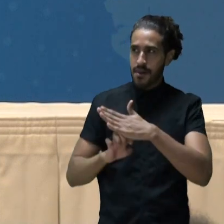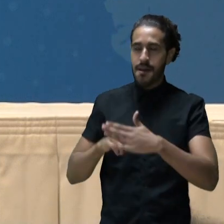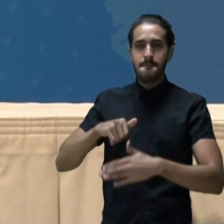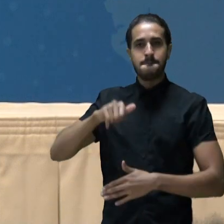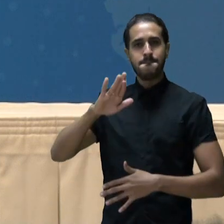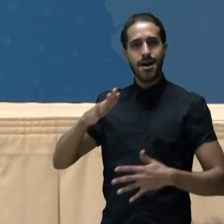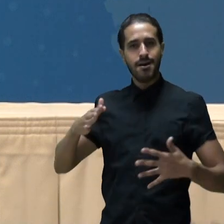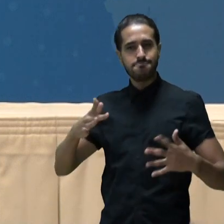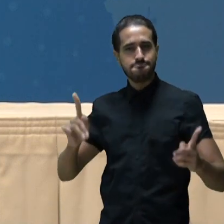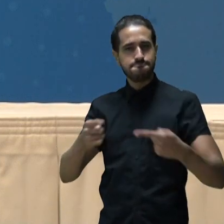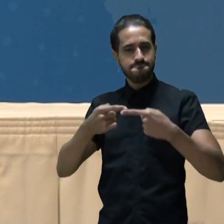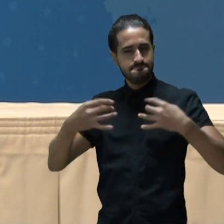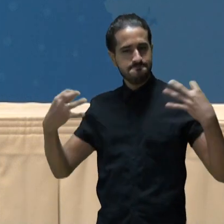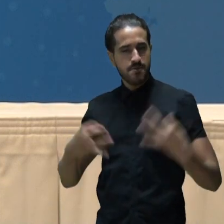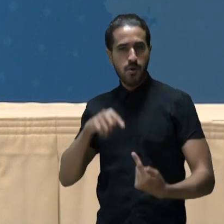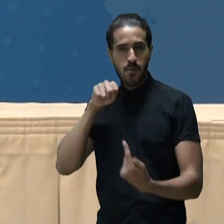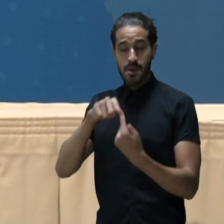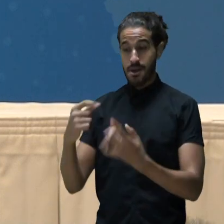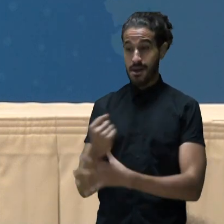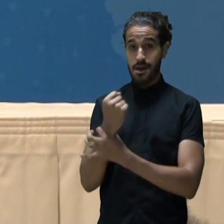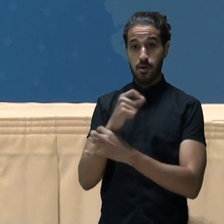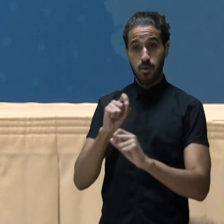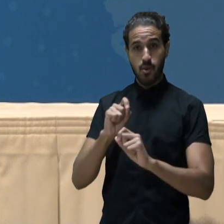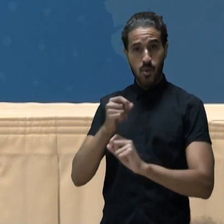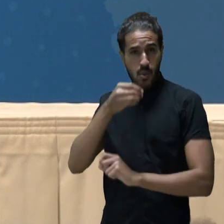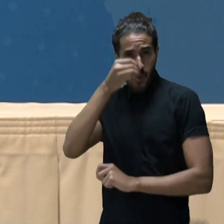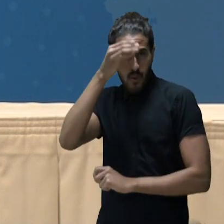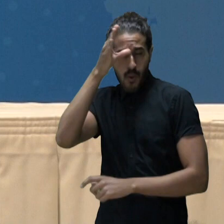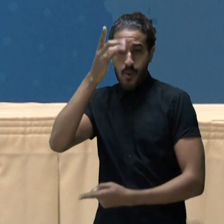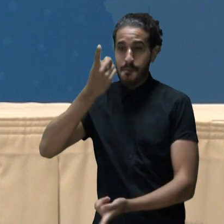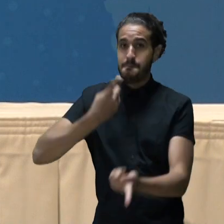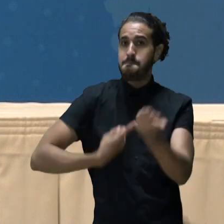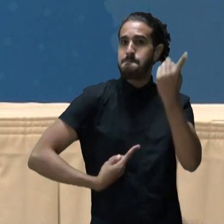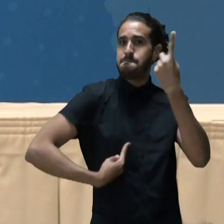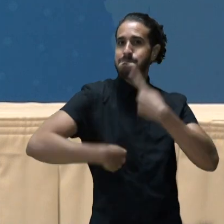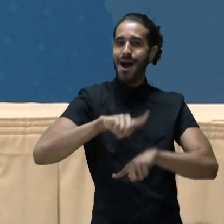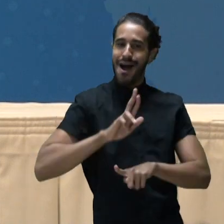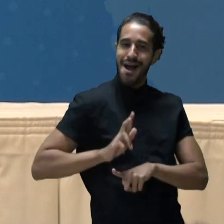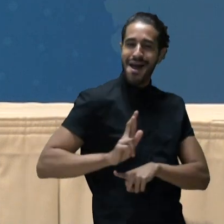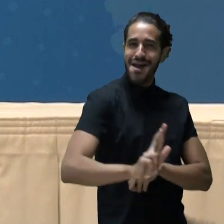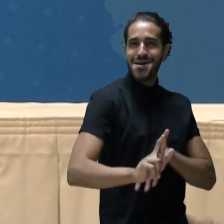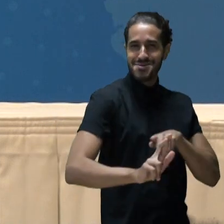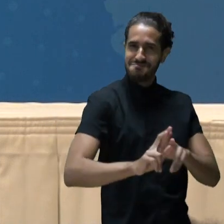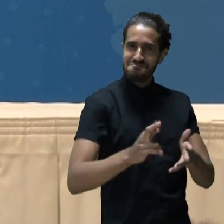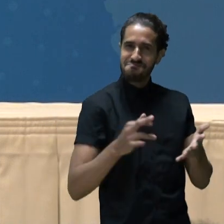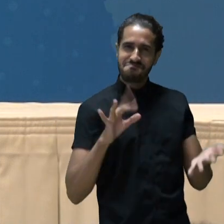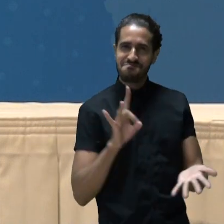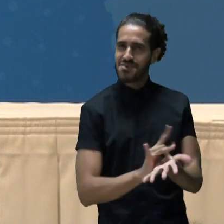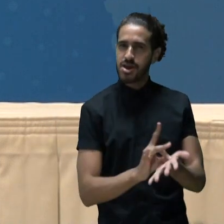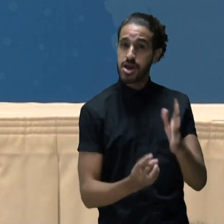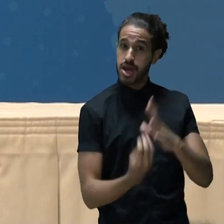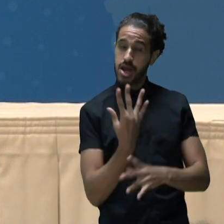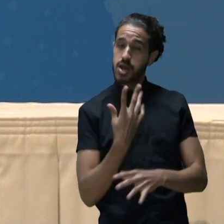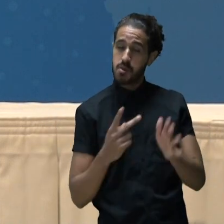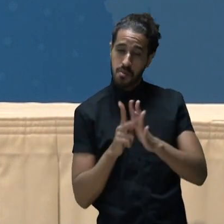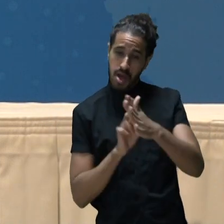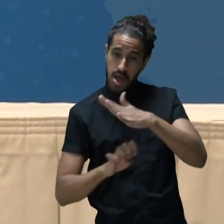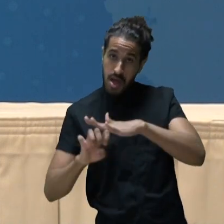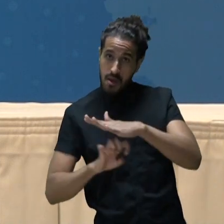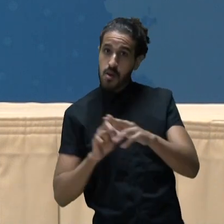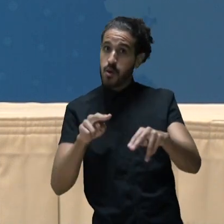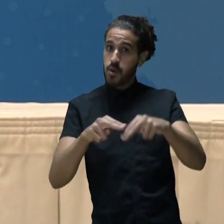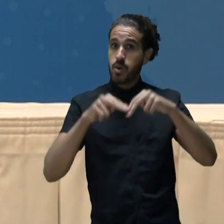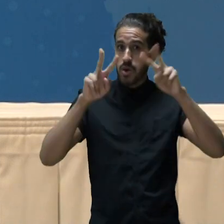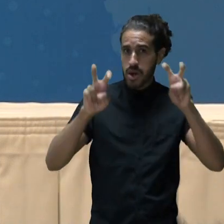muito mais propício à garantia de que esse conhecimento se transformará em resultado prático na condição do negócio